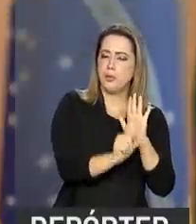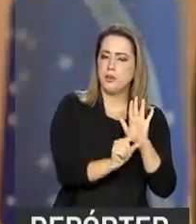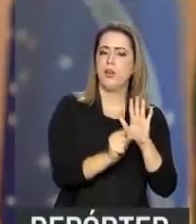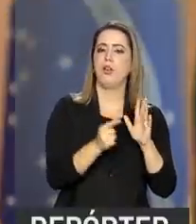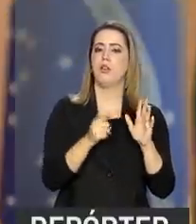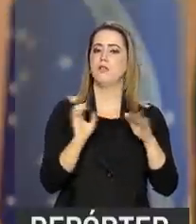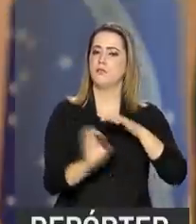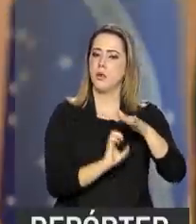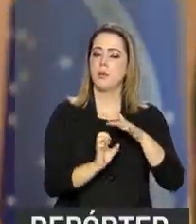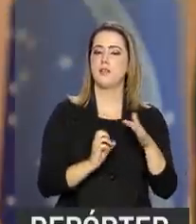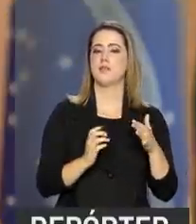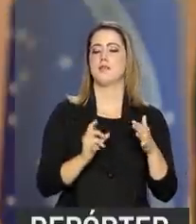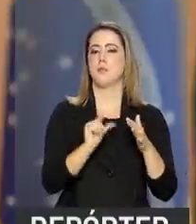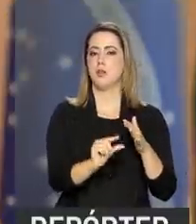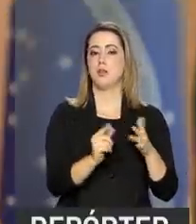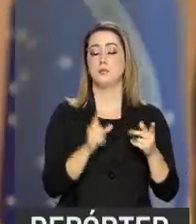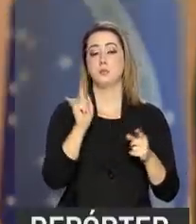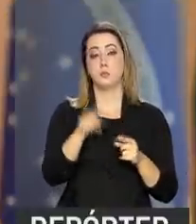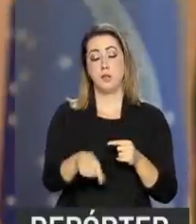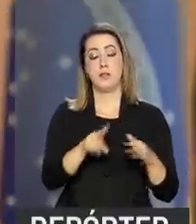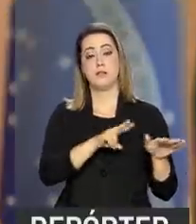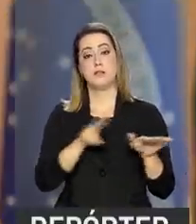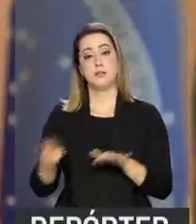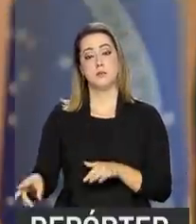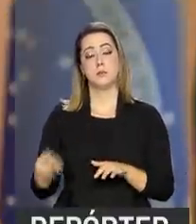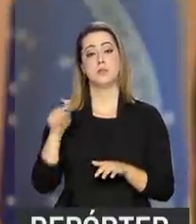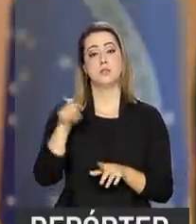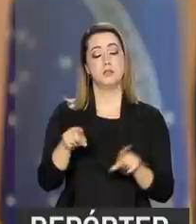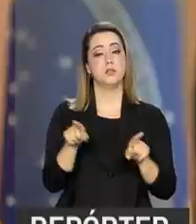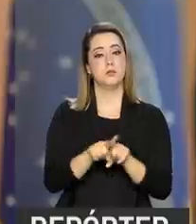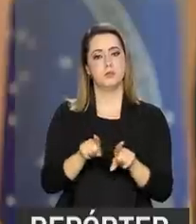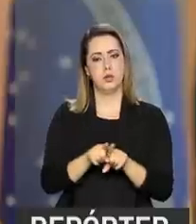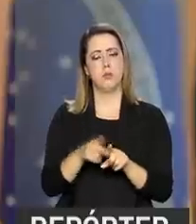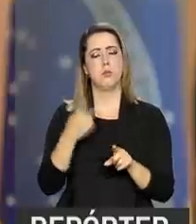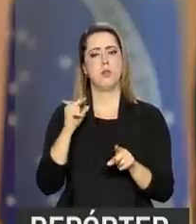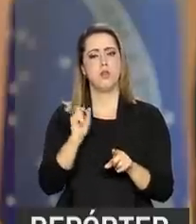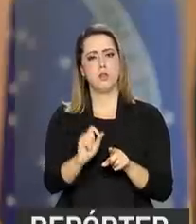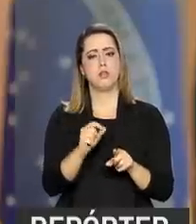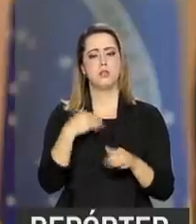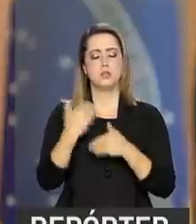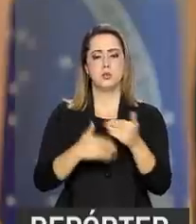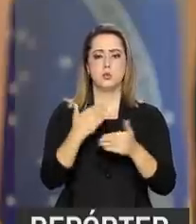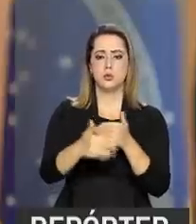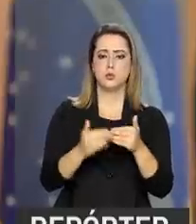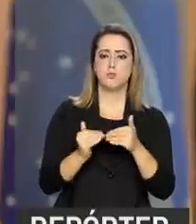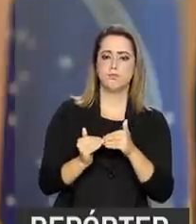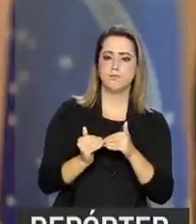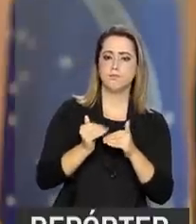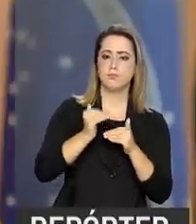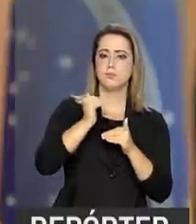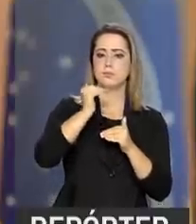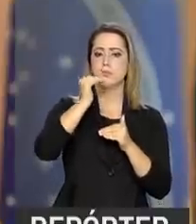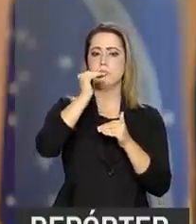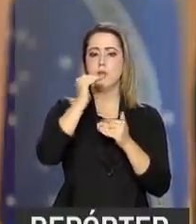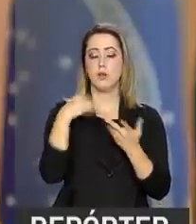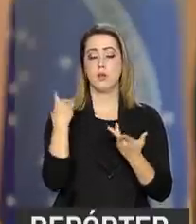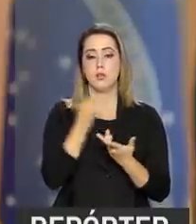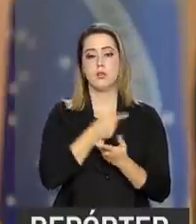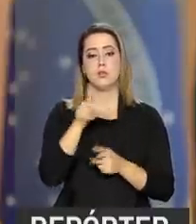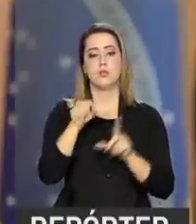empresários. Esta semana também estamos voltando ou continuando a crescer. Escolhemos